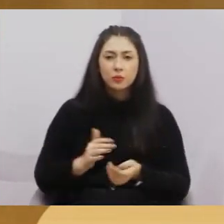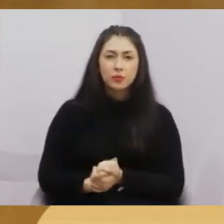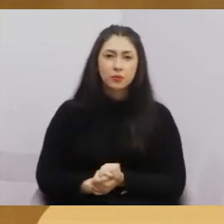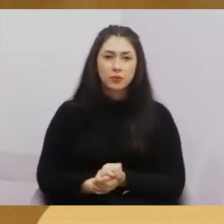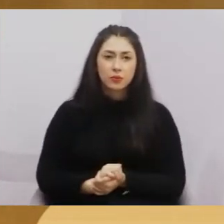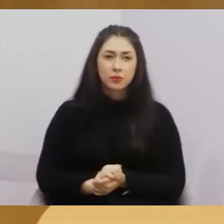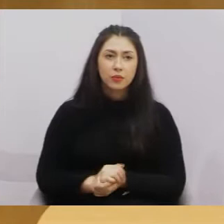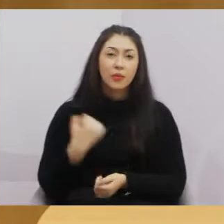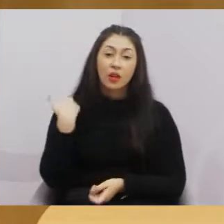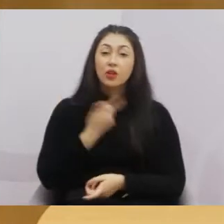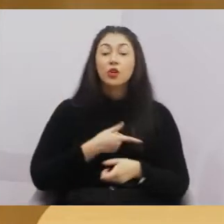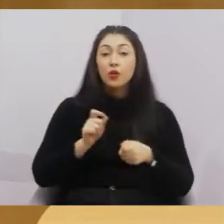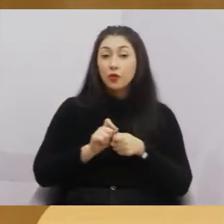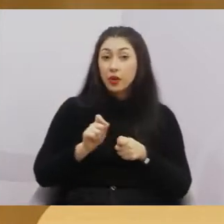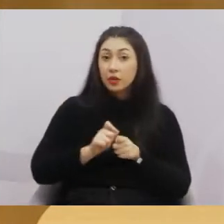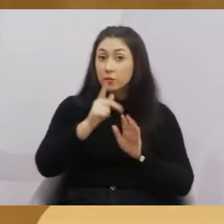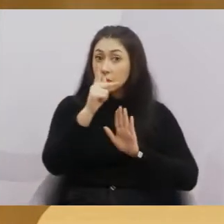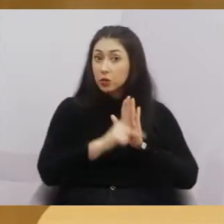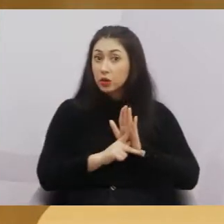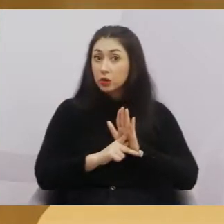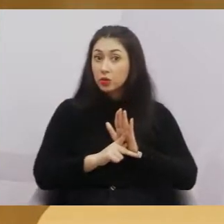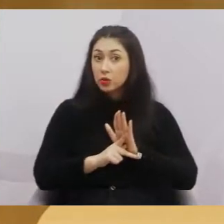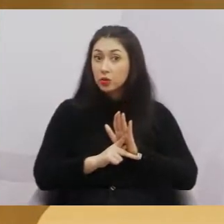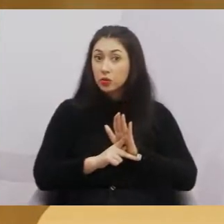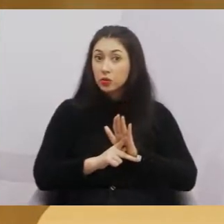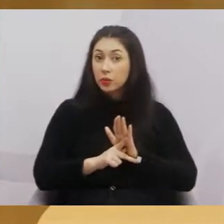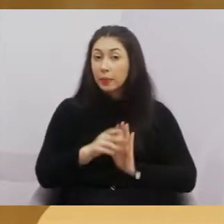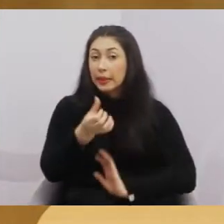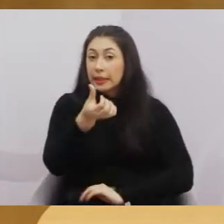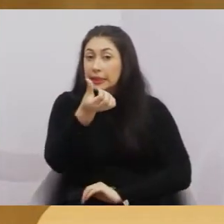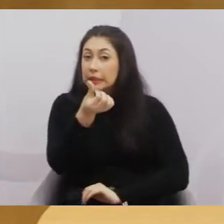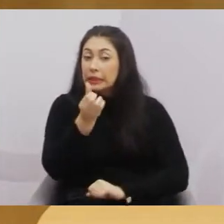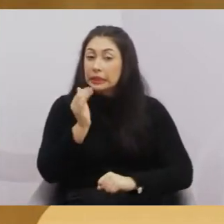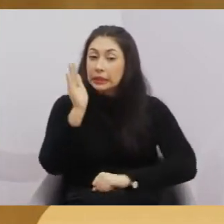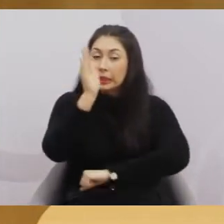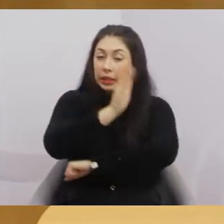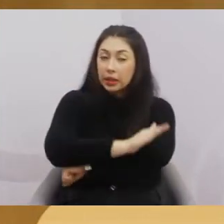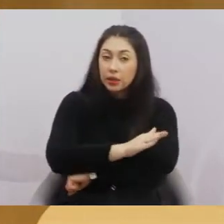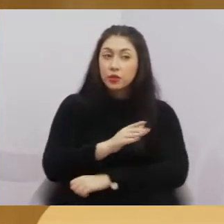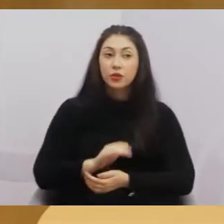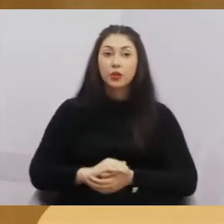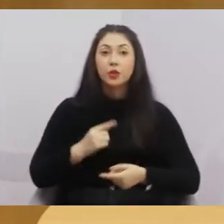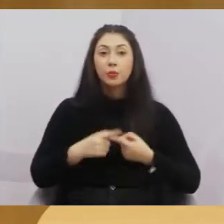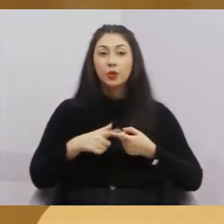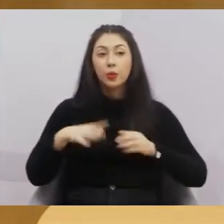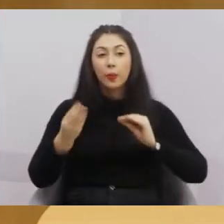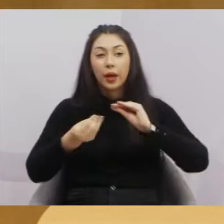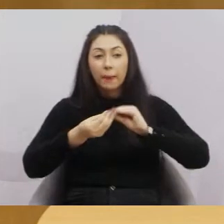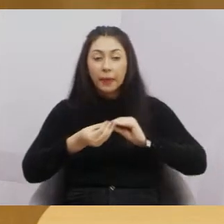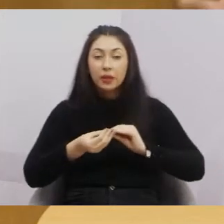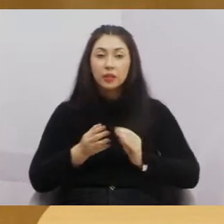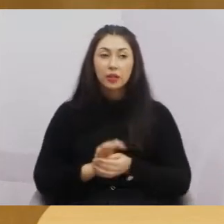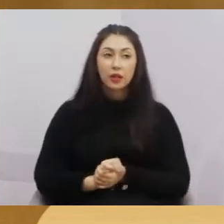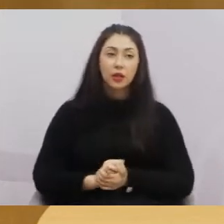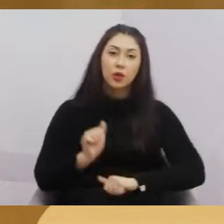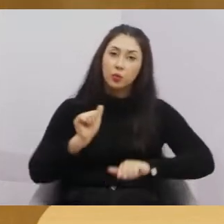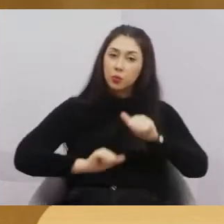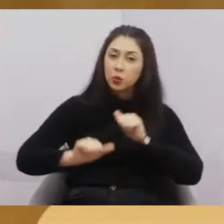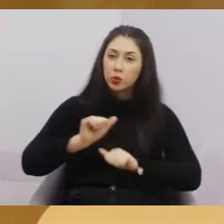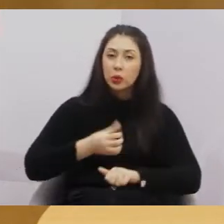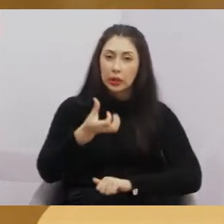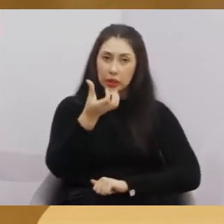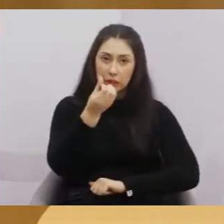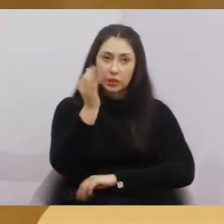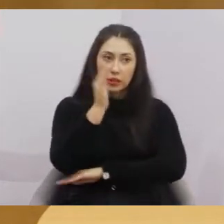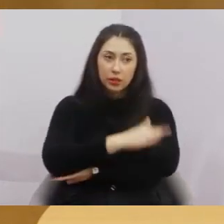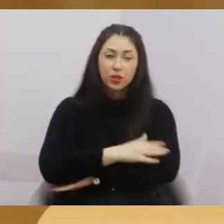gente fez esse projeto para as 16 horas, através de uma emenda do vereador que levou para as 18 horas, passou-se às 18 horas.